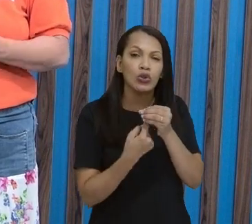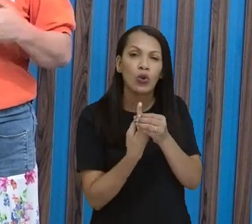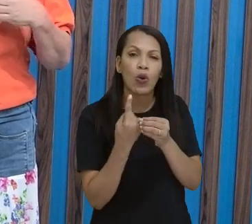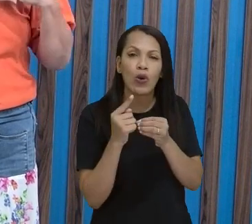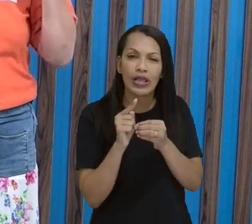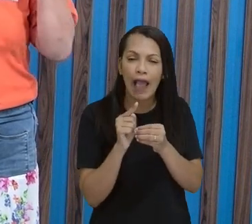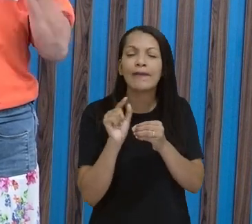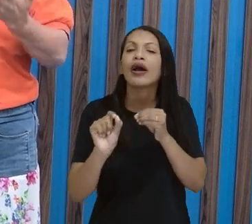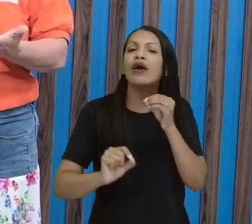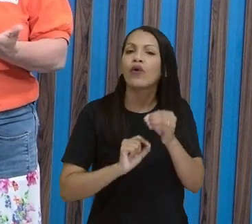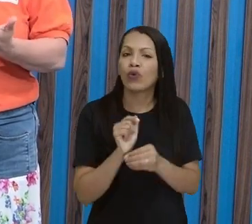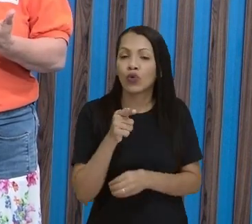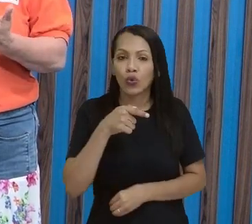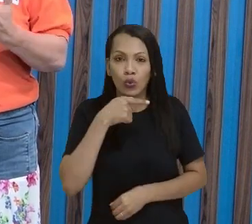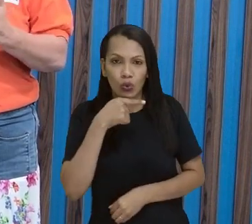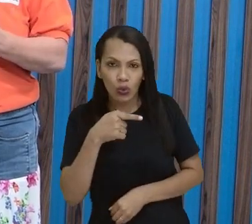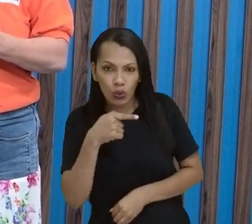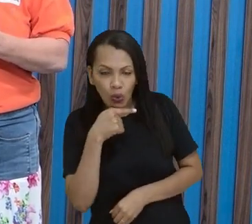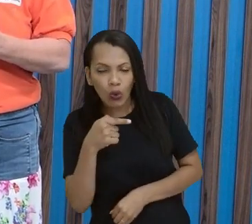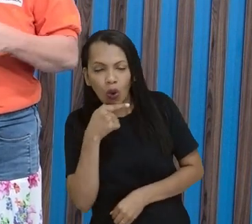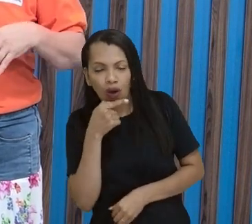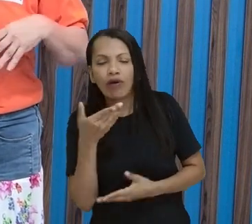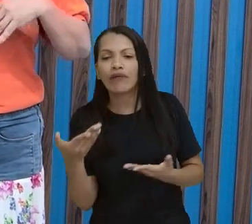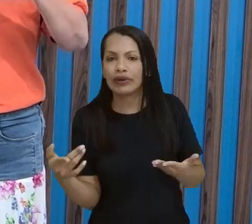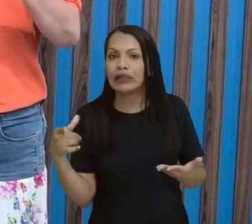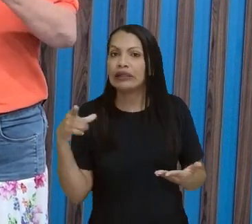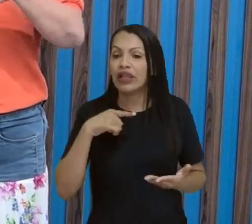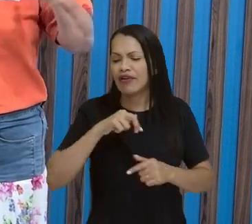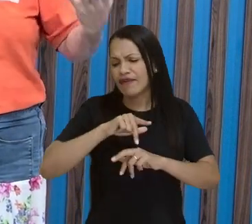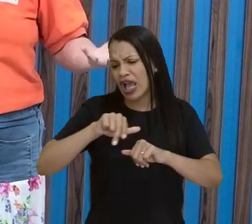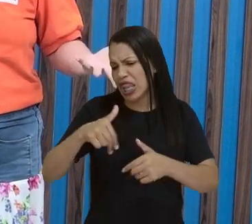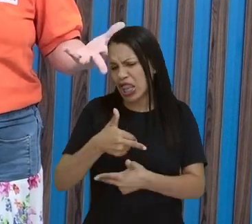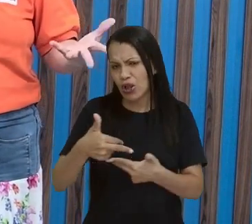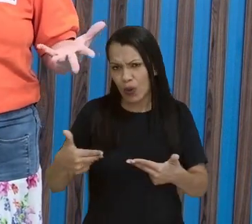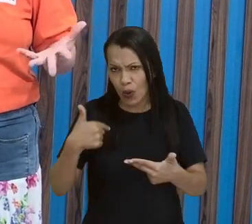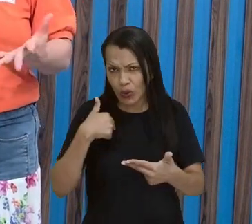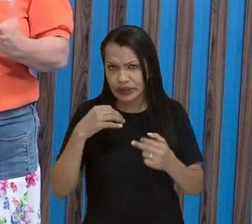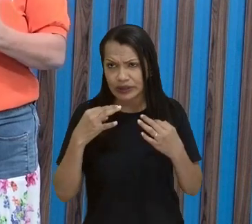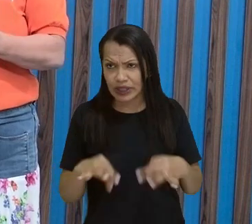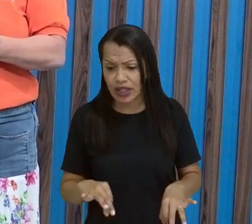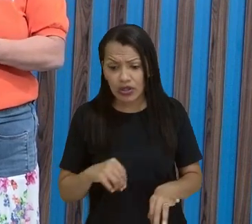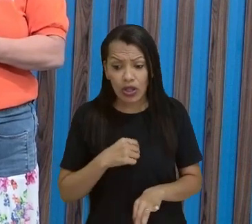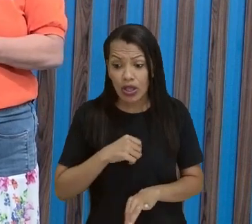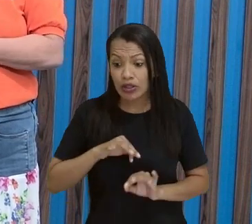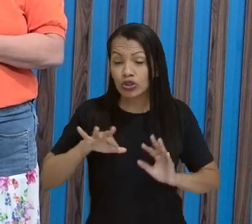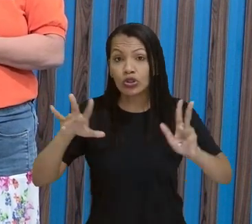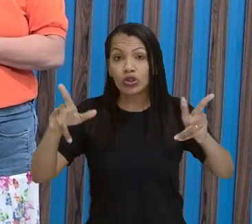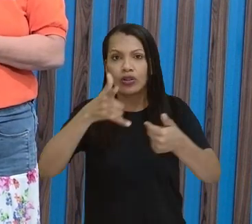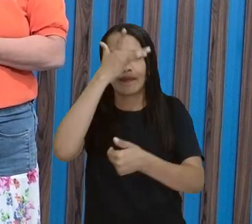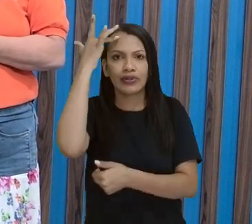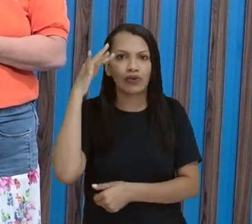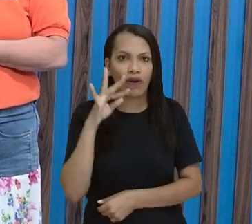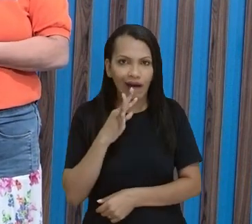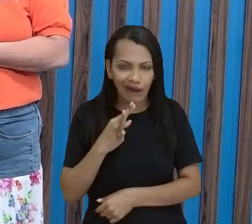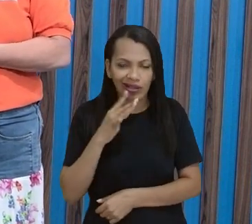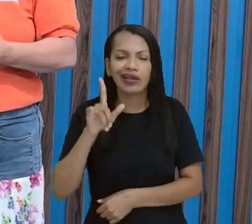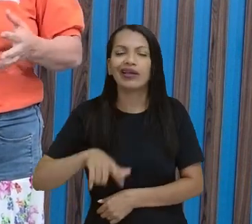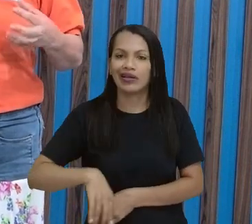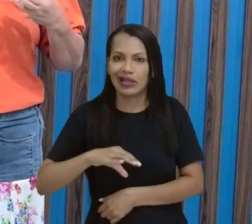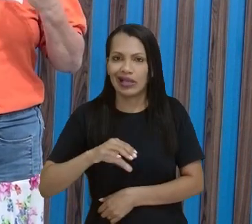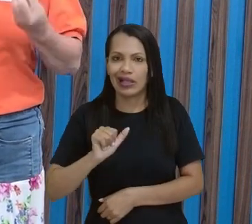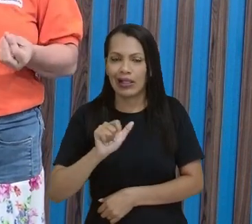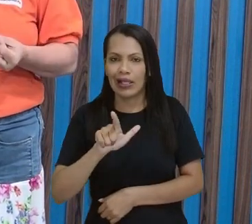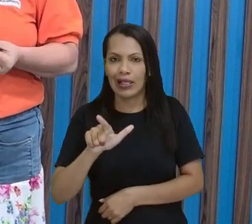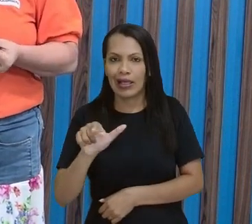cultura que extrapolam o tempo e até as fronteiras. Então, isso aí é que é considerado um clássico.